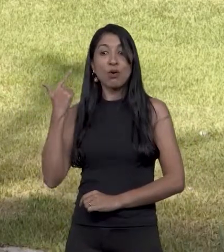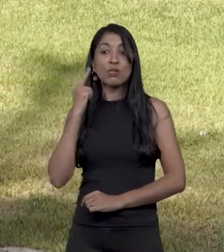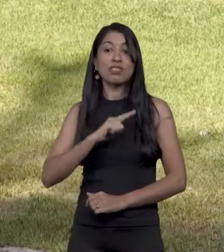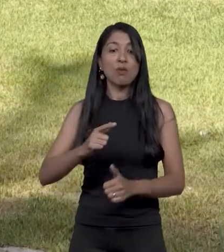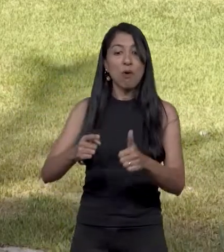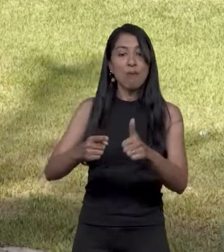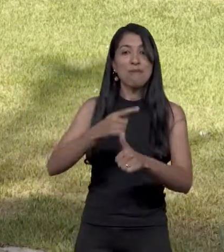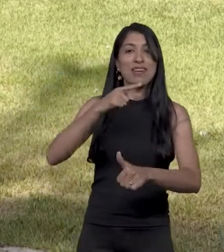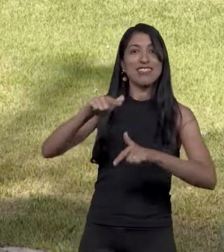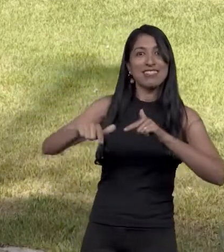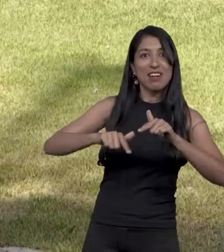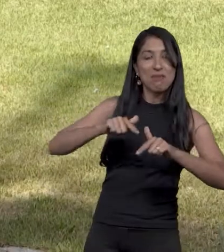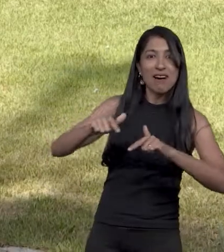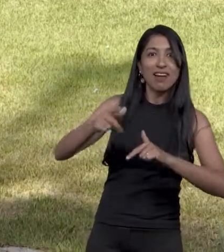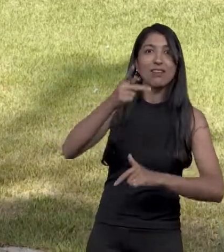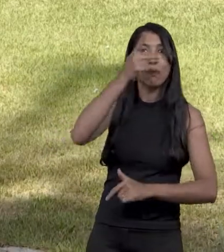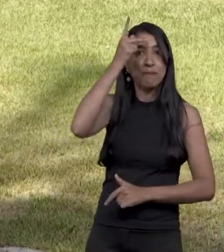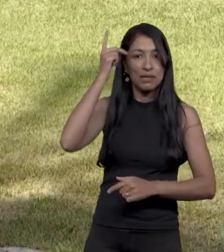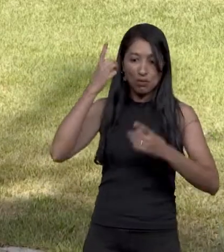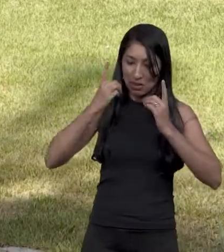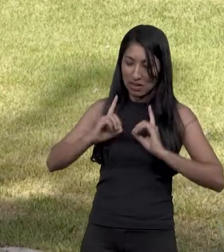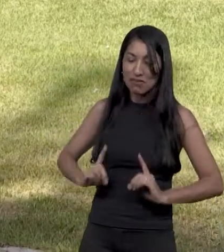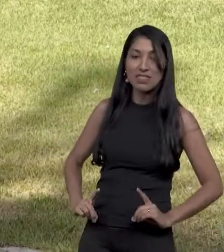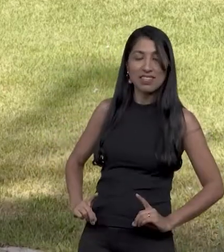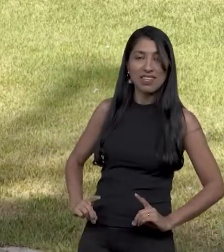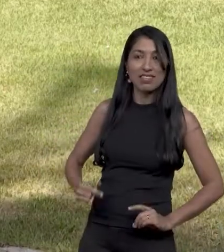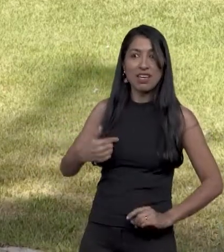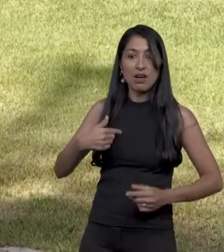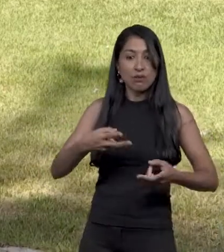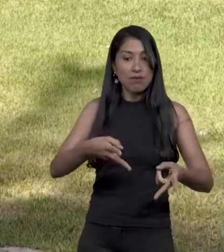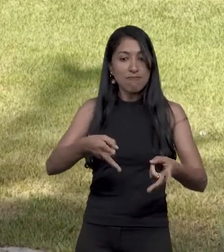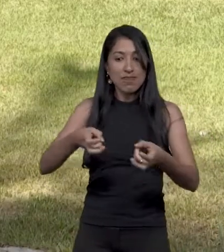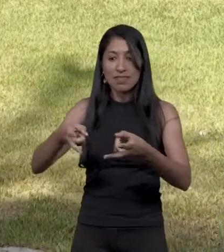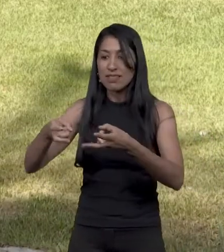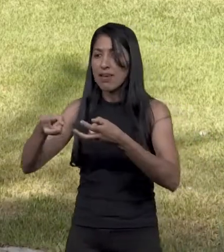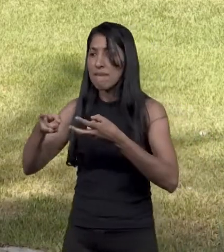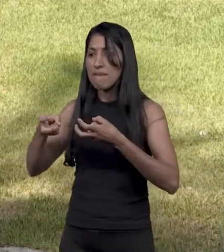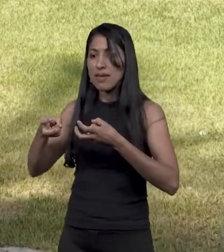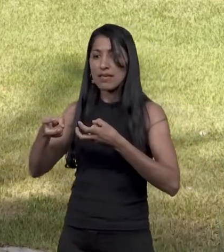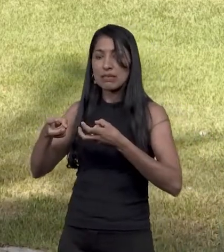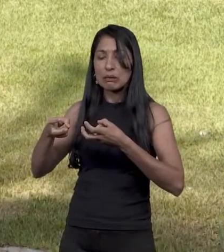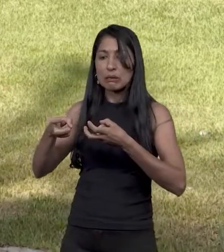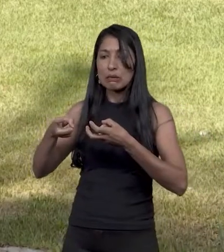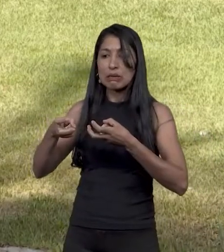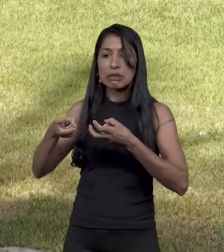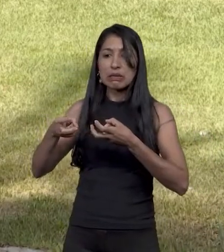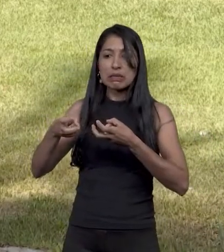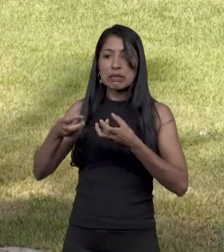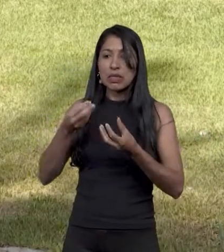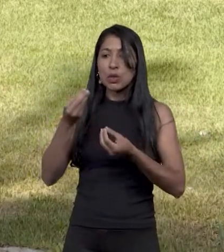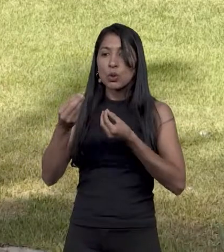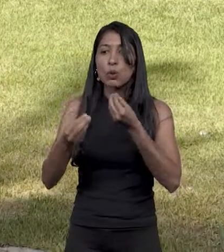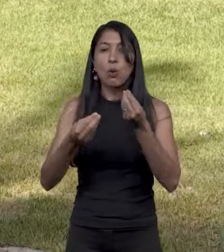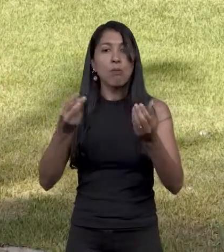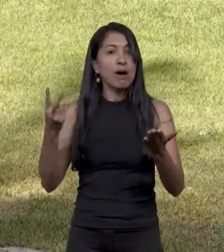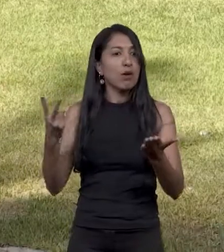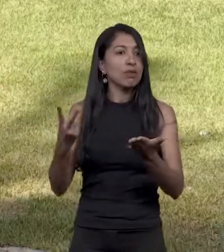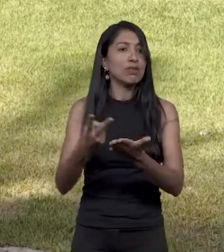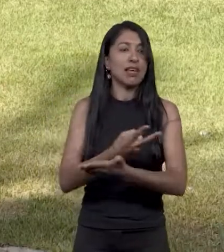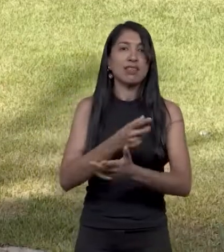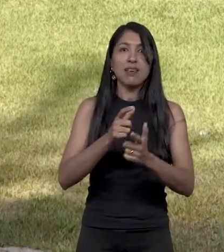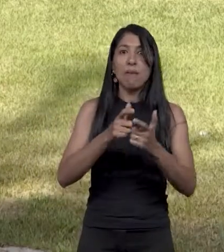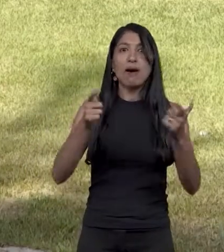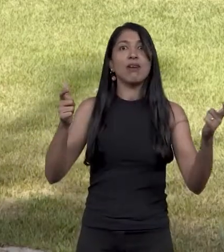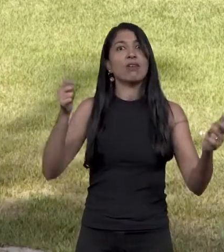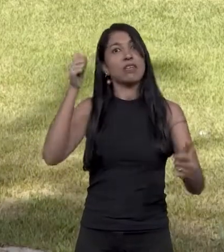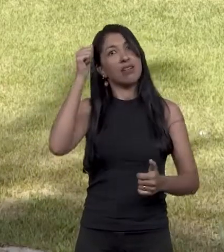deficiência e fui ver a realidade de perto, como realmente a maioria das pessoas com deficiência que chegavam